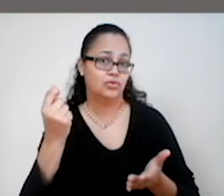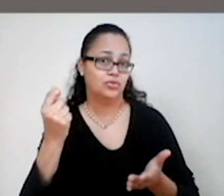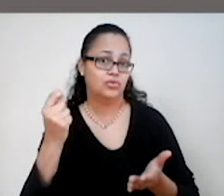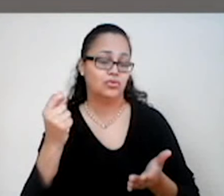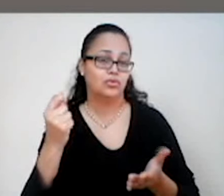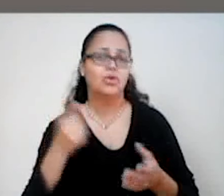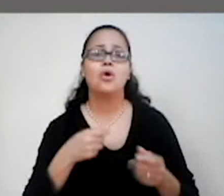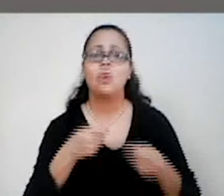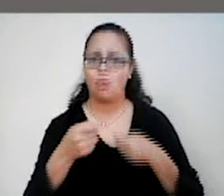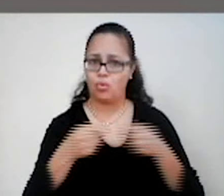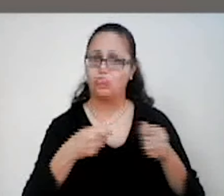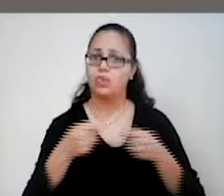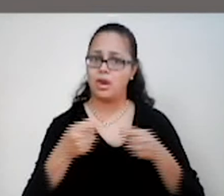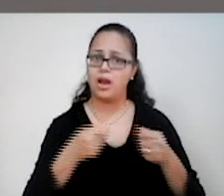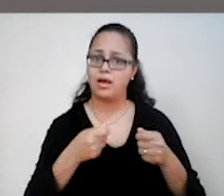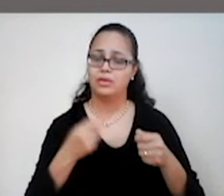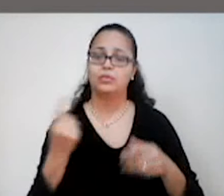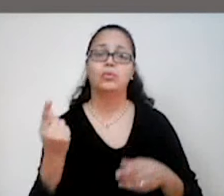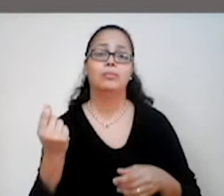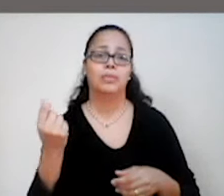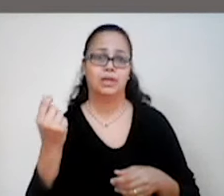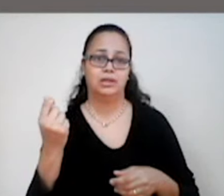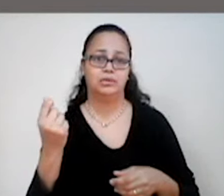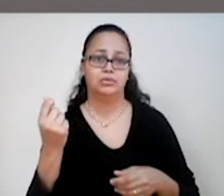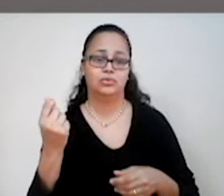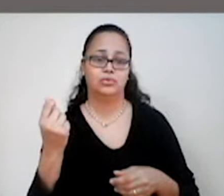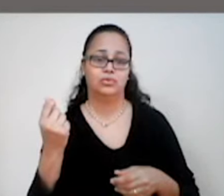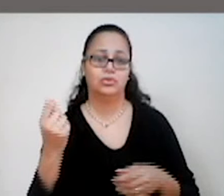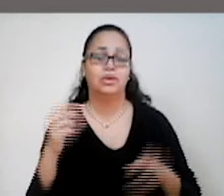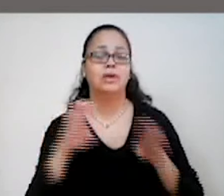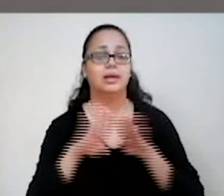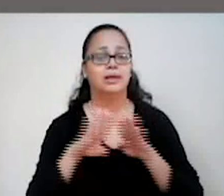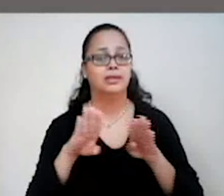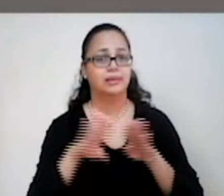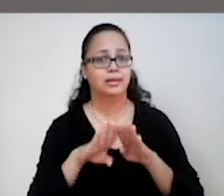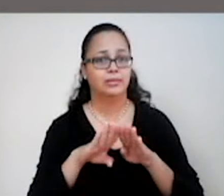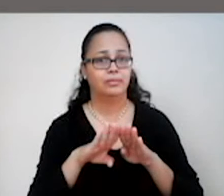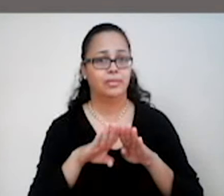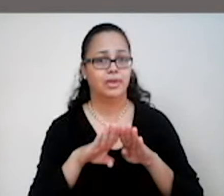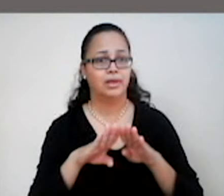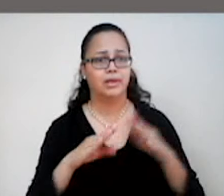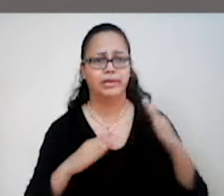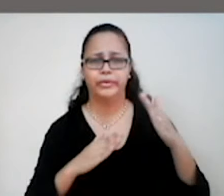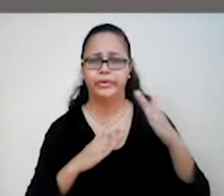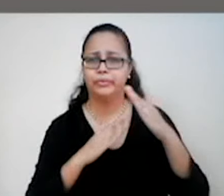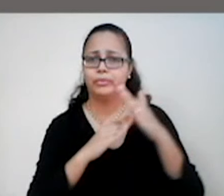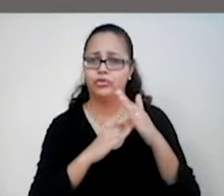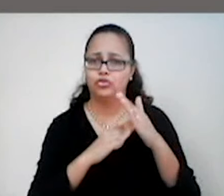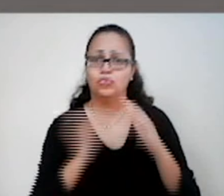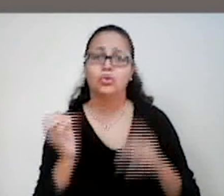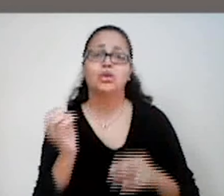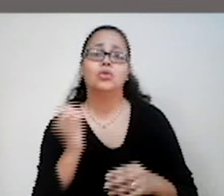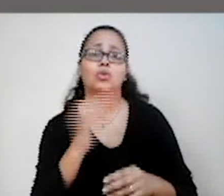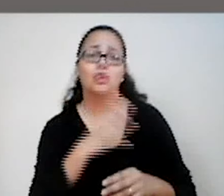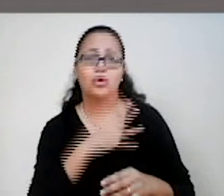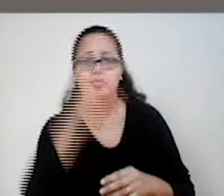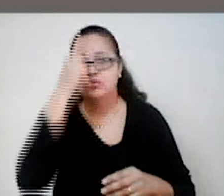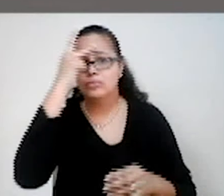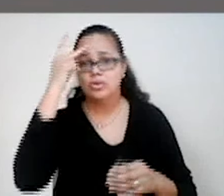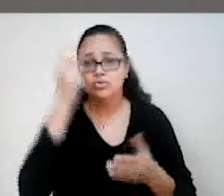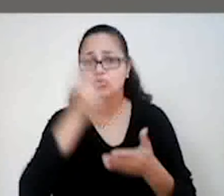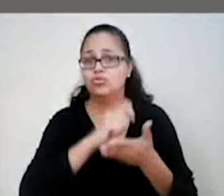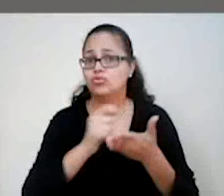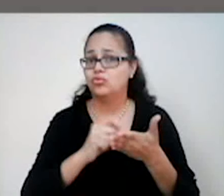caro, era sempre controlado o preço. Em especial, também impediam que novos artesãos se